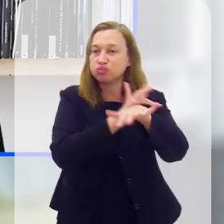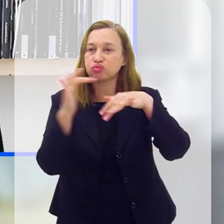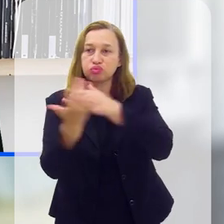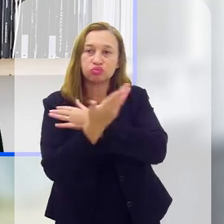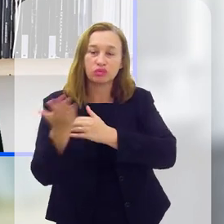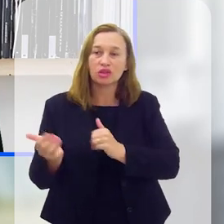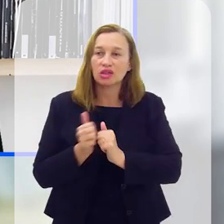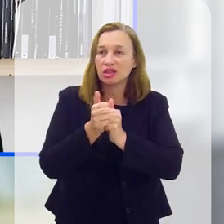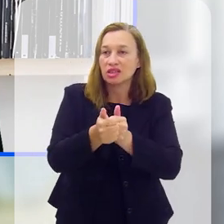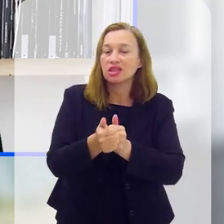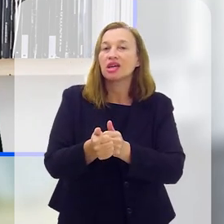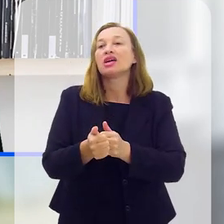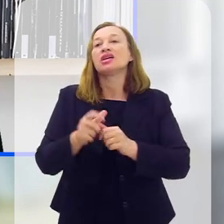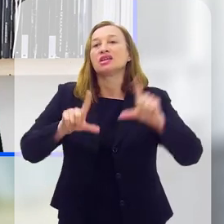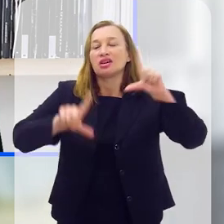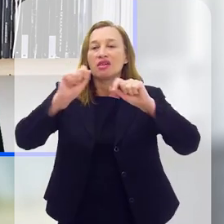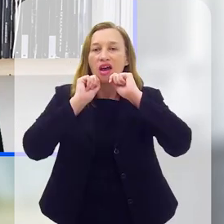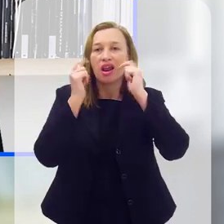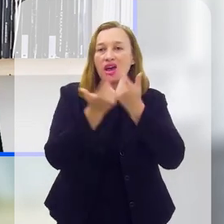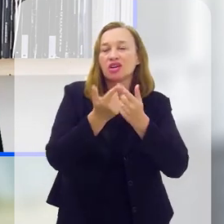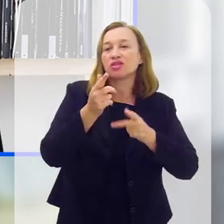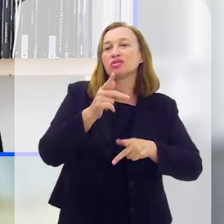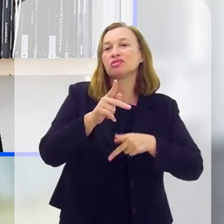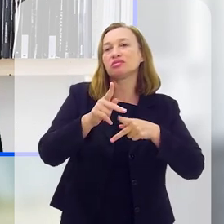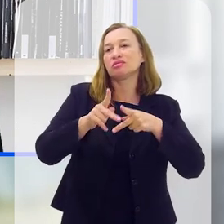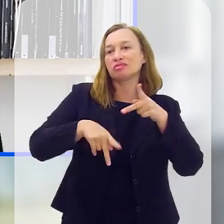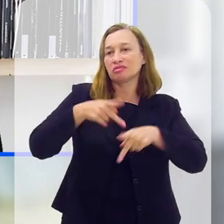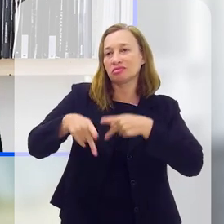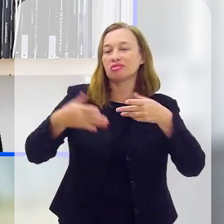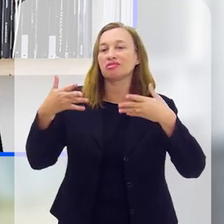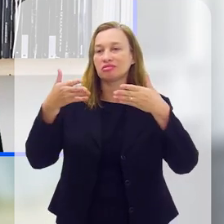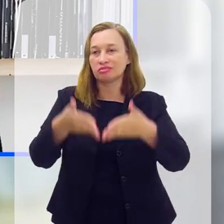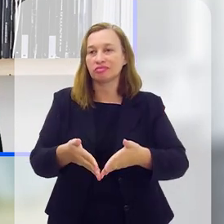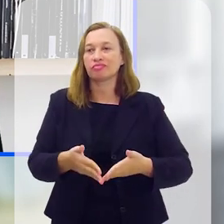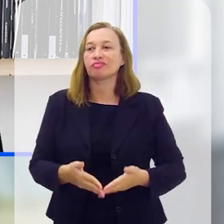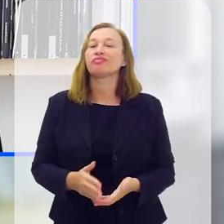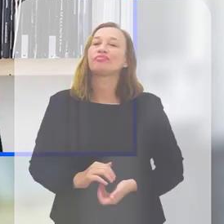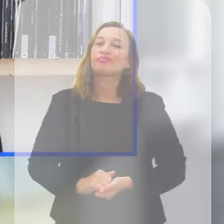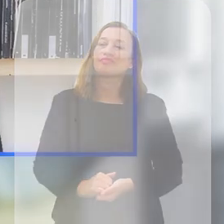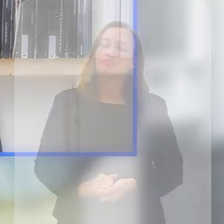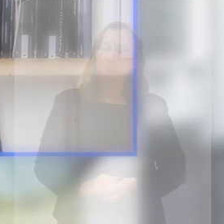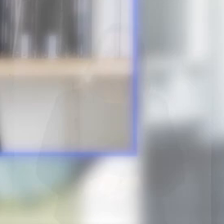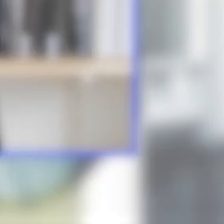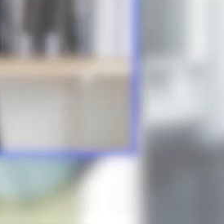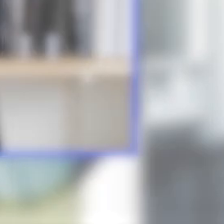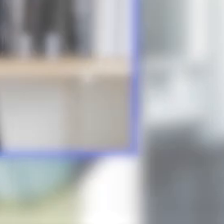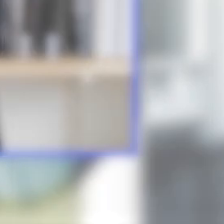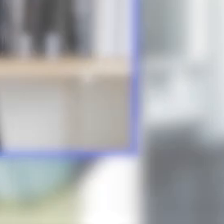YouTube e nos seguir nas redes sociais. TV Alerje, o canal do povo. Até a próxima!